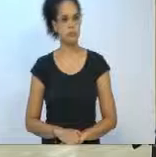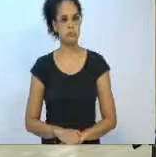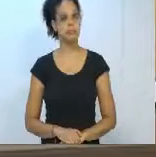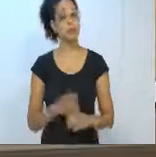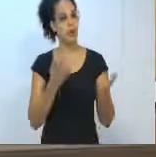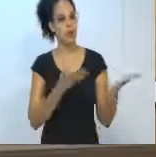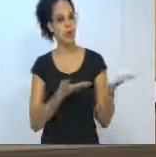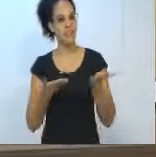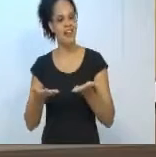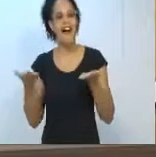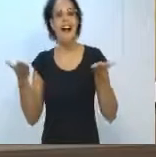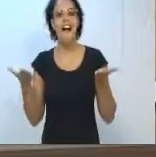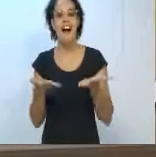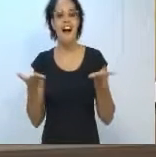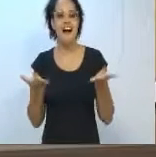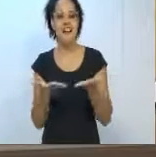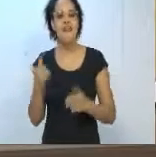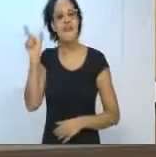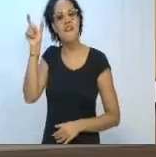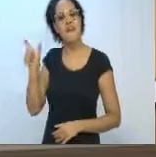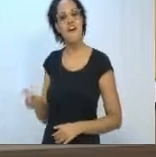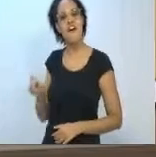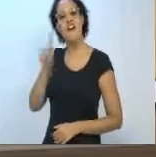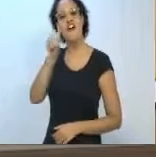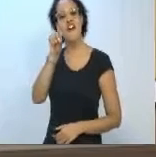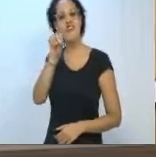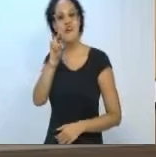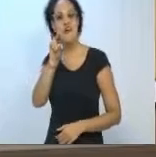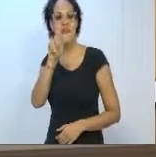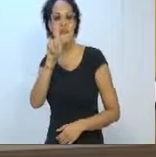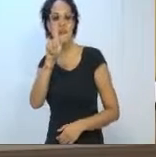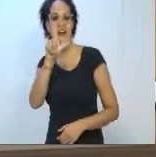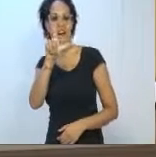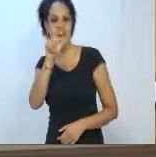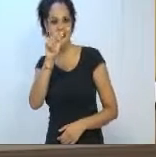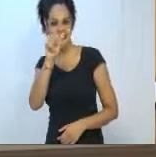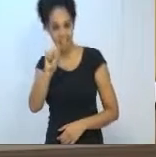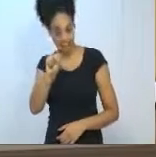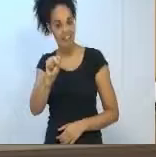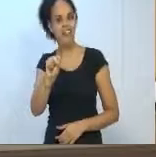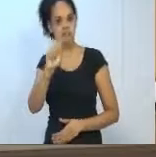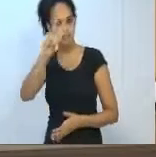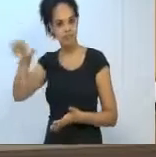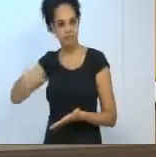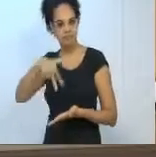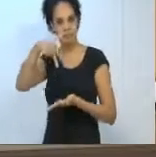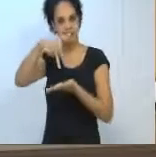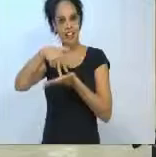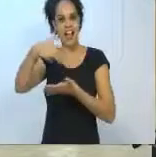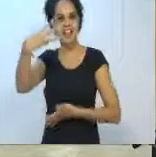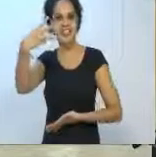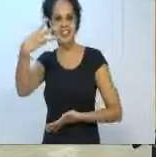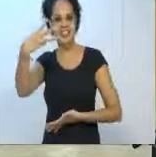Convidamos, neste momento, o senhor Douglas Melo, para fazer uso da palavra com um tempo de até 3 minutos.